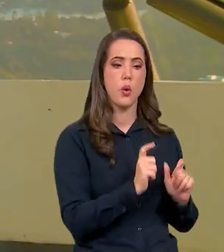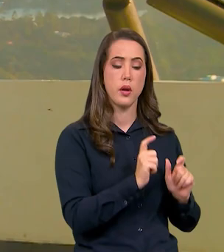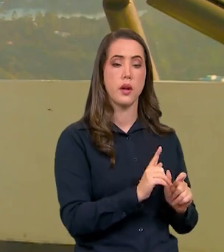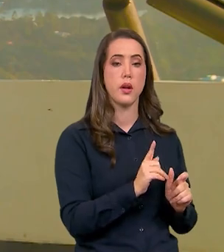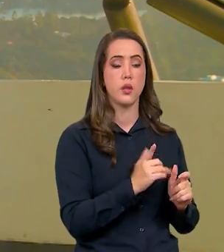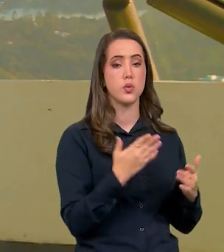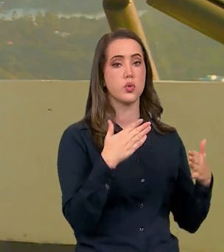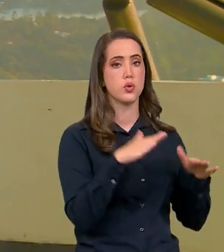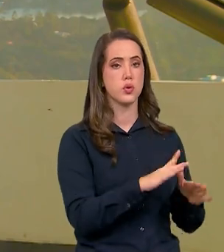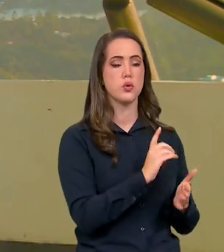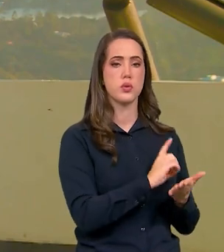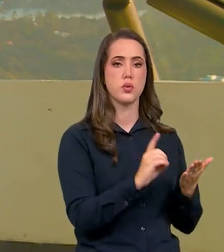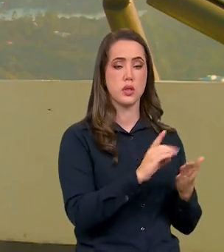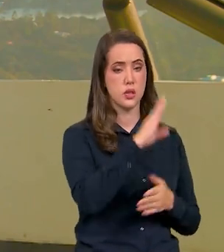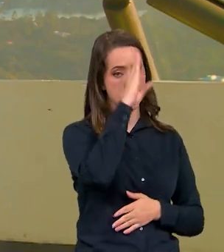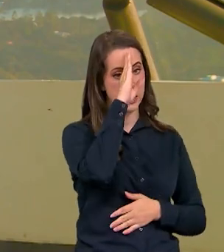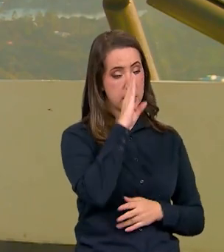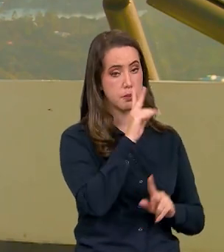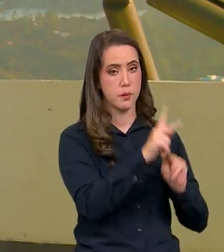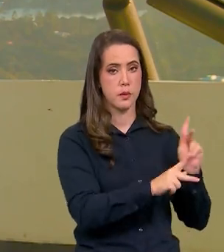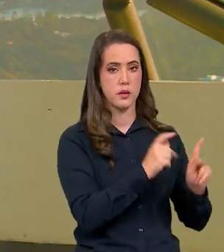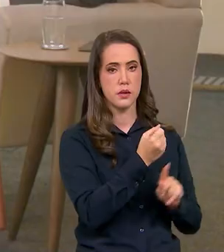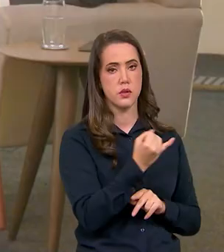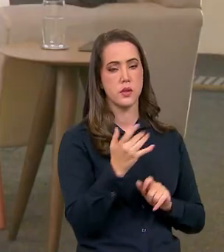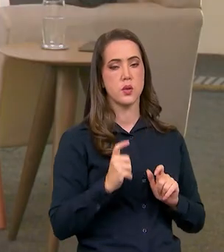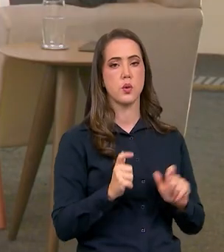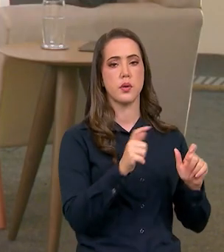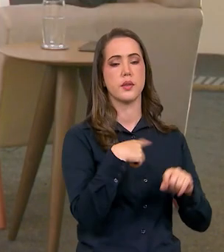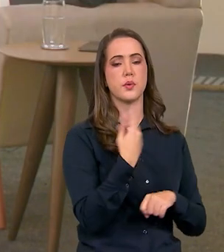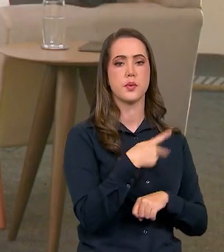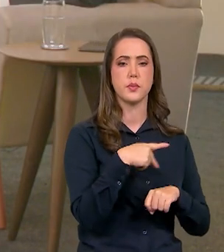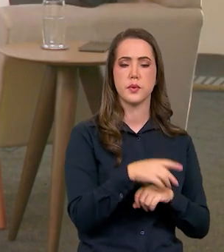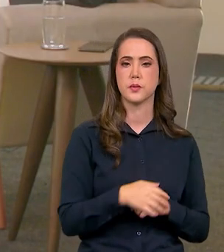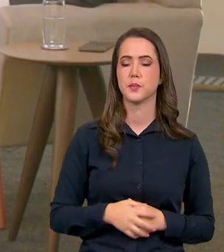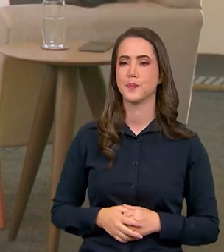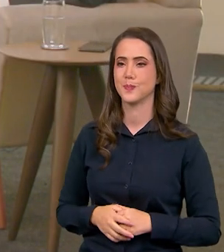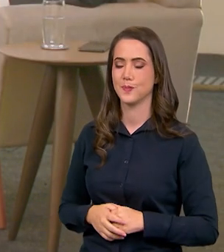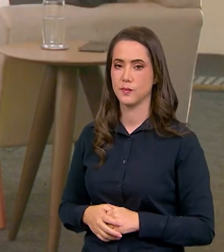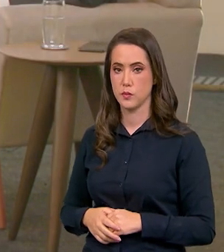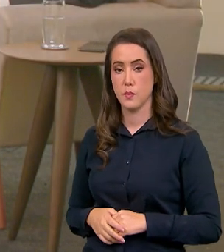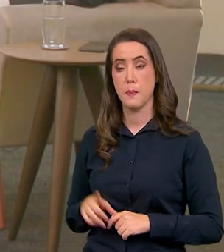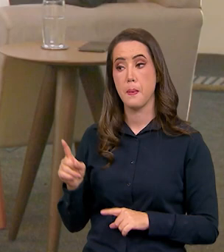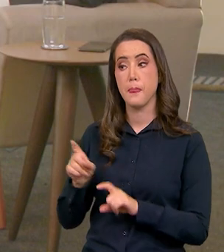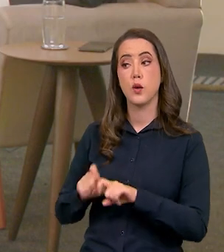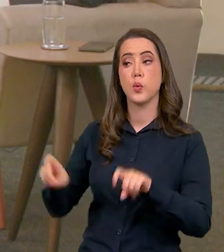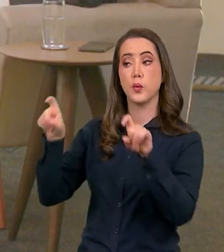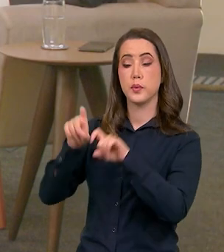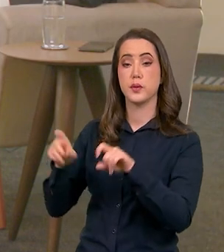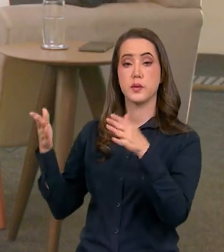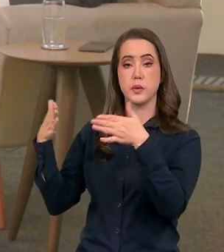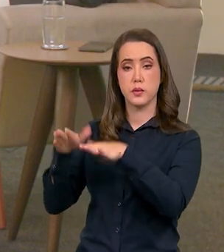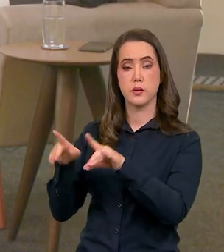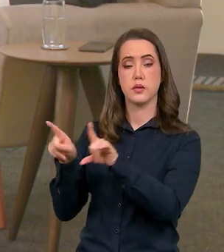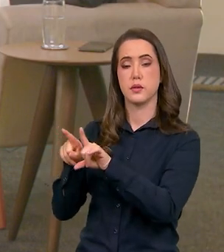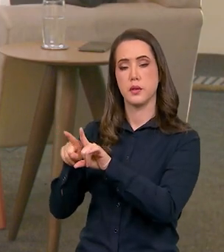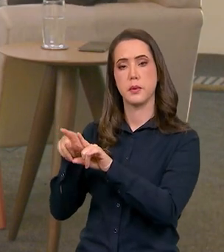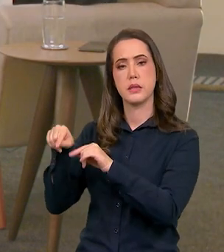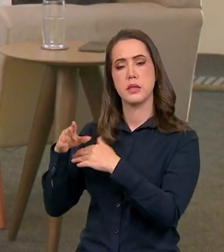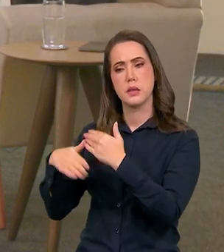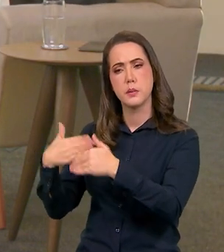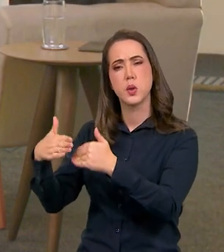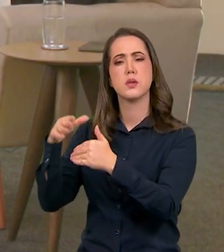gratuito para a população em vários lugares do nosso país o computadores para a inclusão também entra nesse